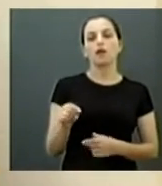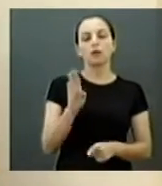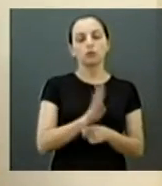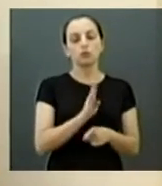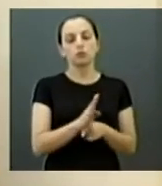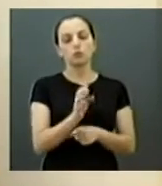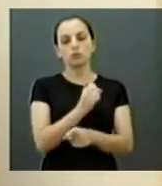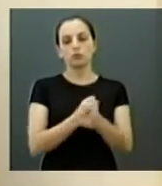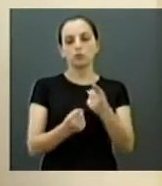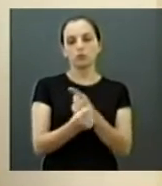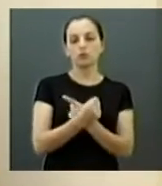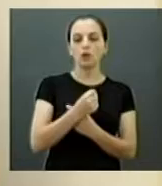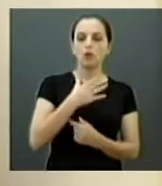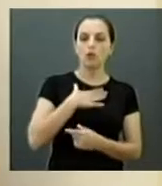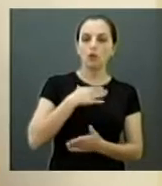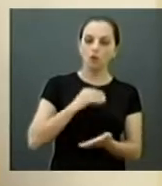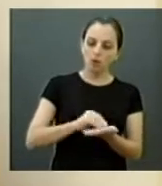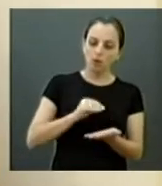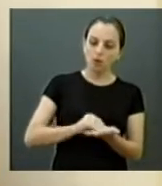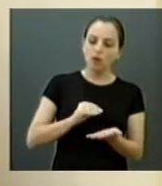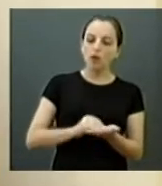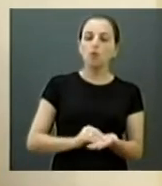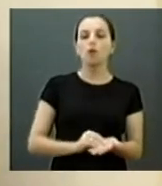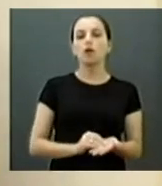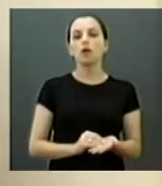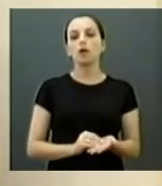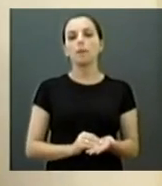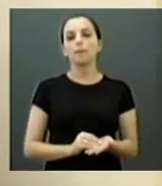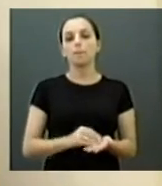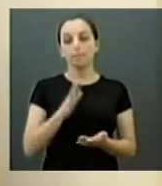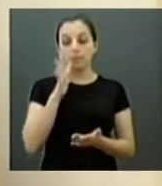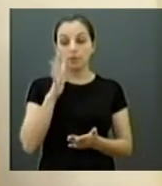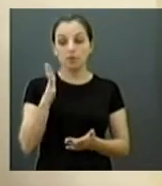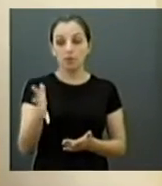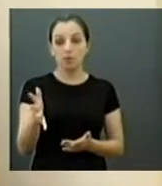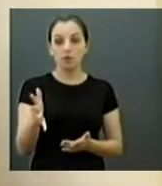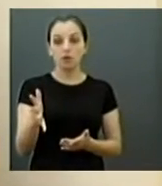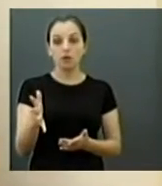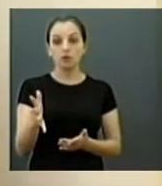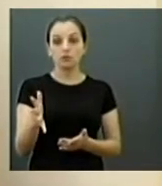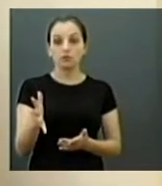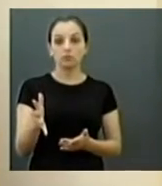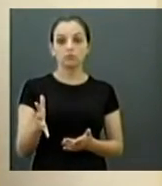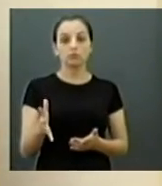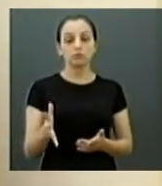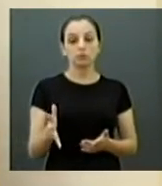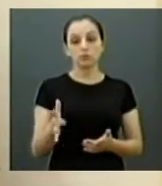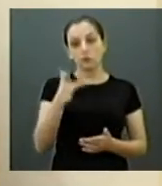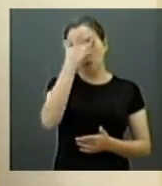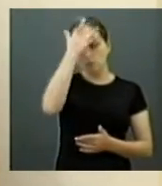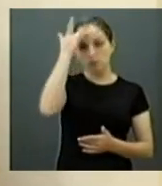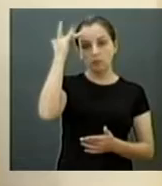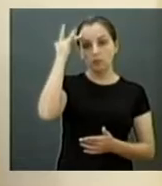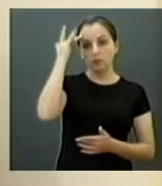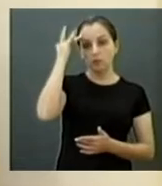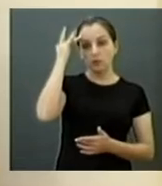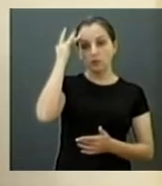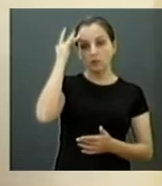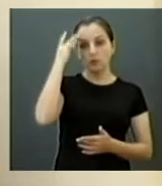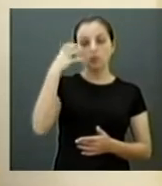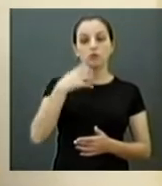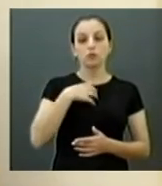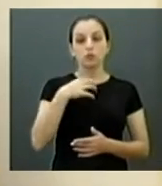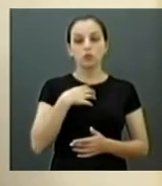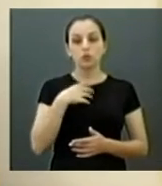eu também pautei com o secretário uma reclamação que nos chegou de algumas pessoas, mas é uma situação que a gente